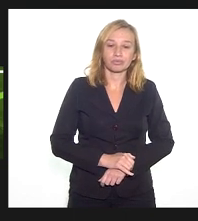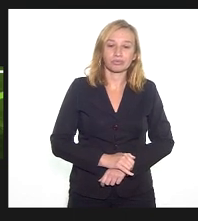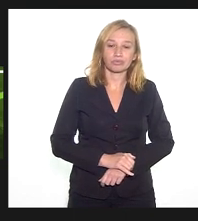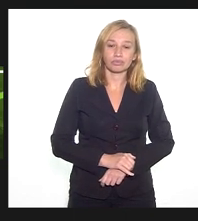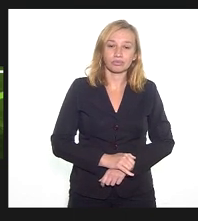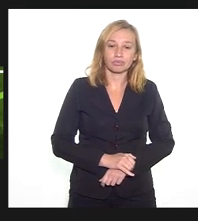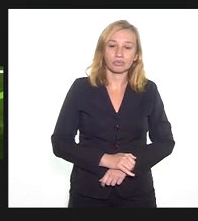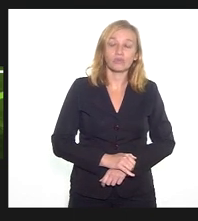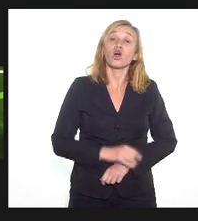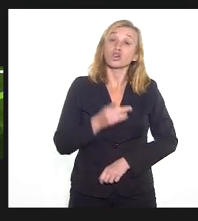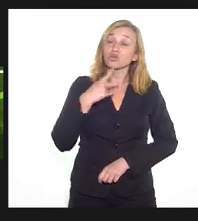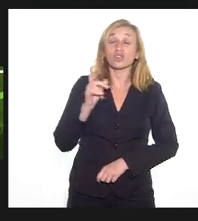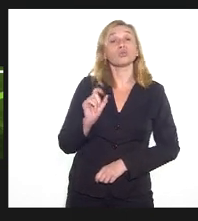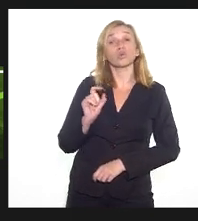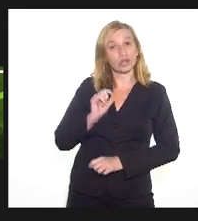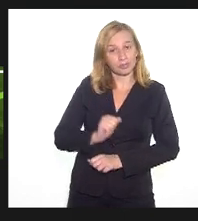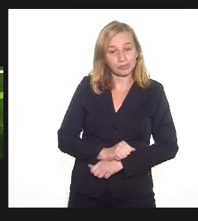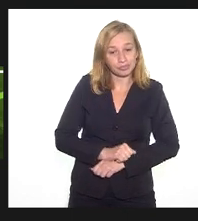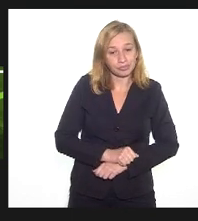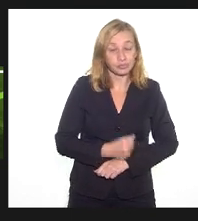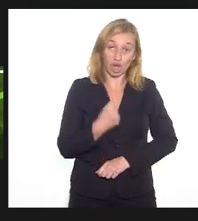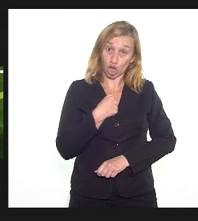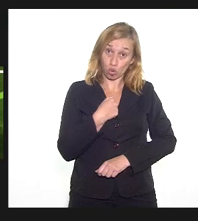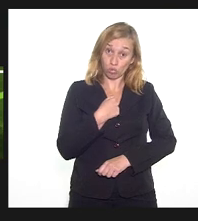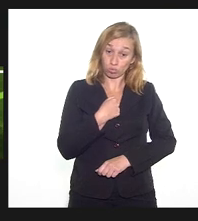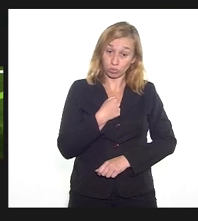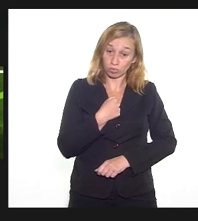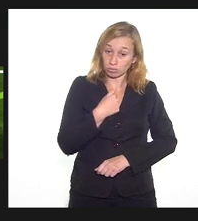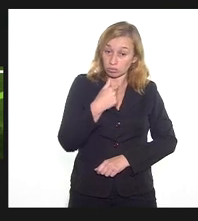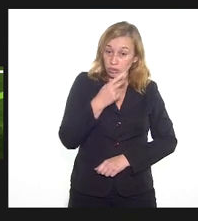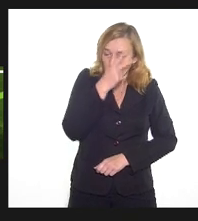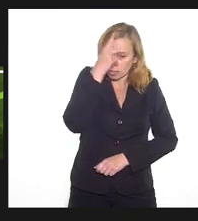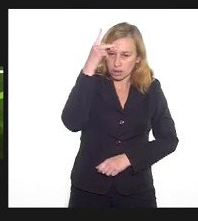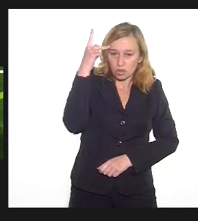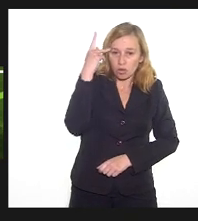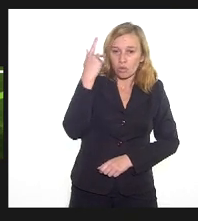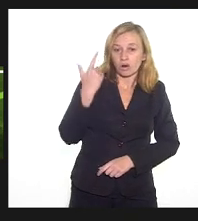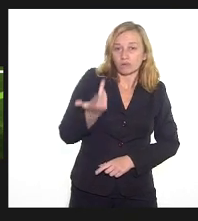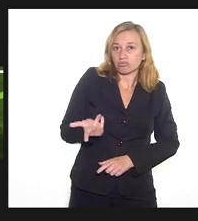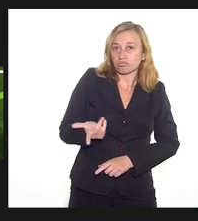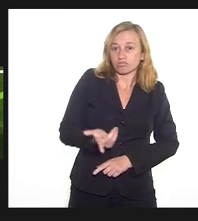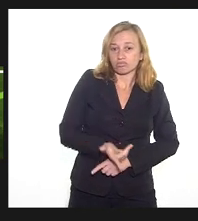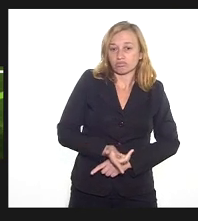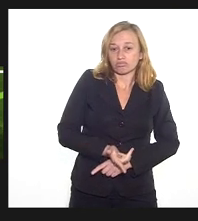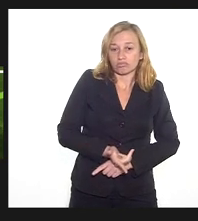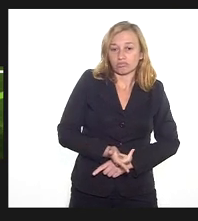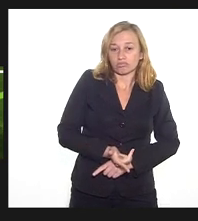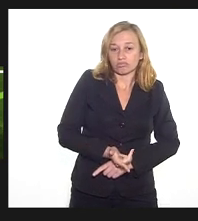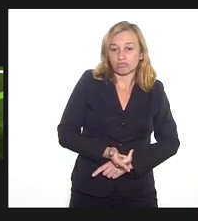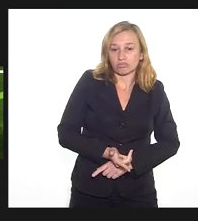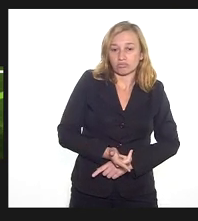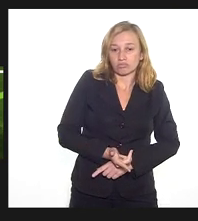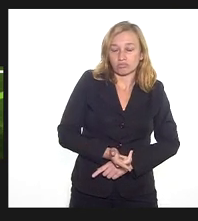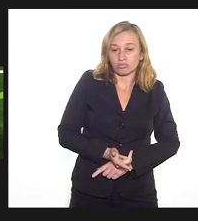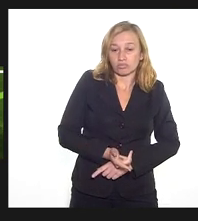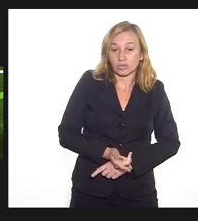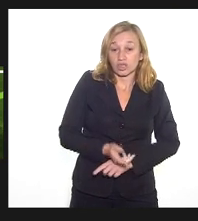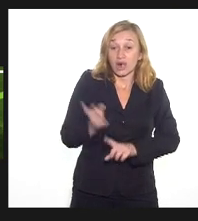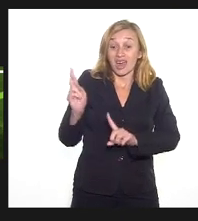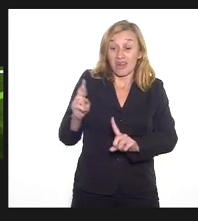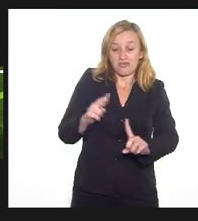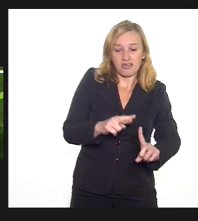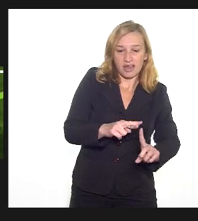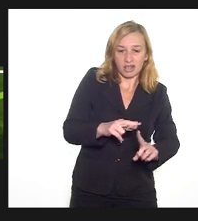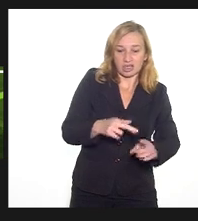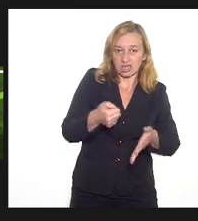E aí, o que eu estou falando com isso? Eu sou uma pessoa que sou um certo tipo de referência, digamos assim,